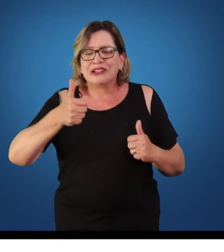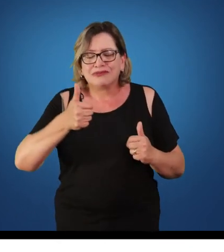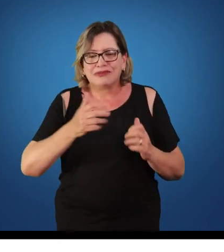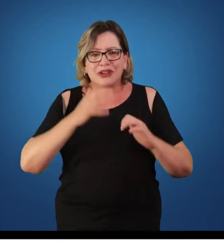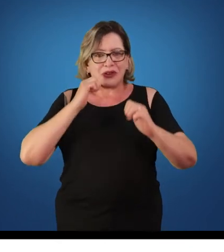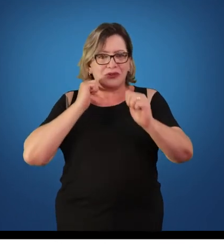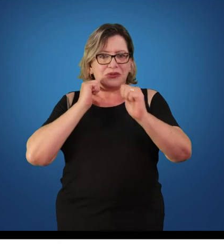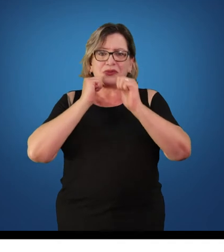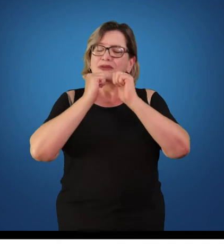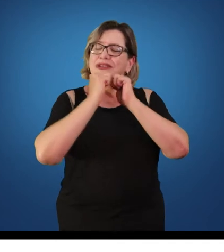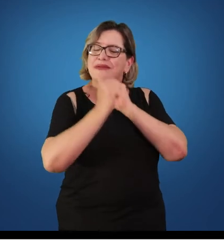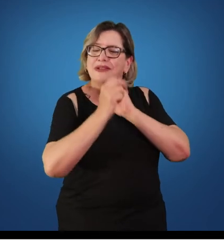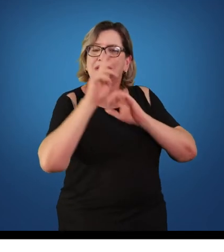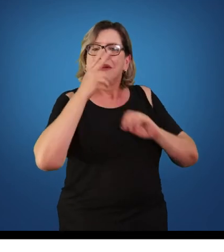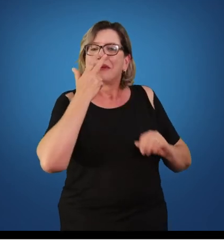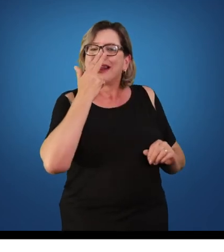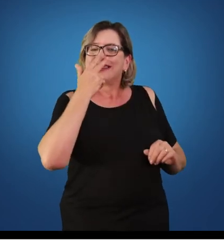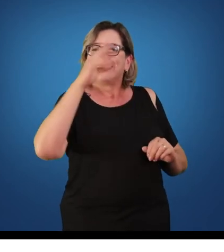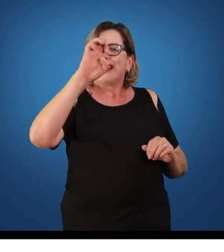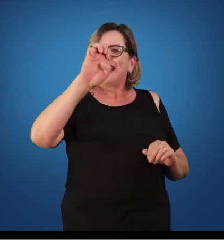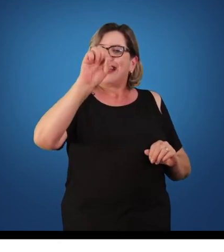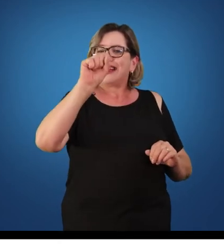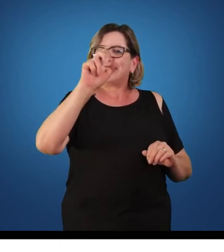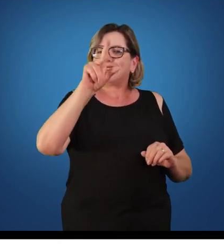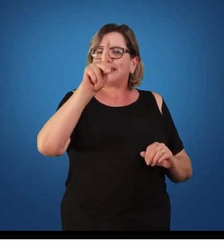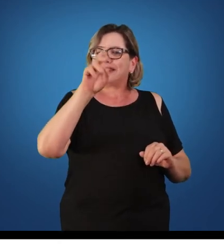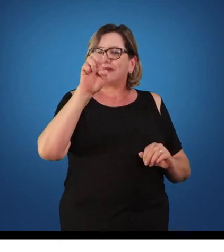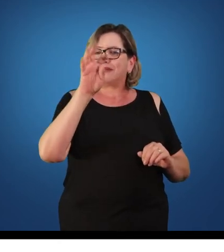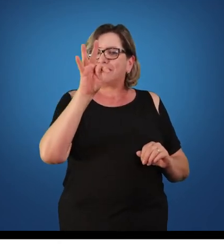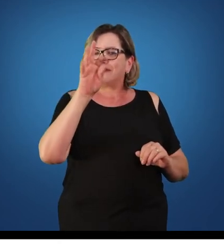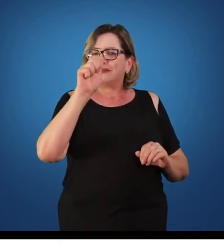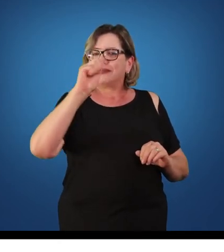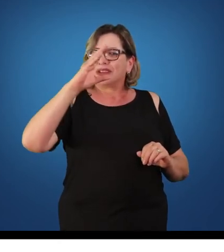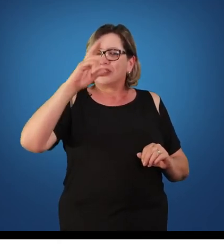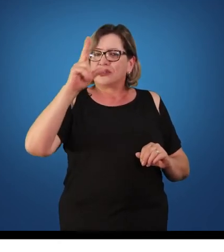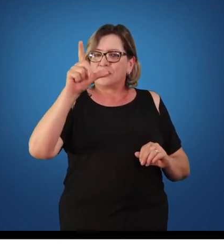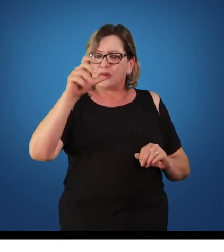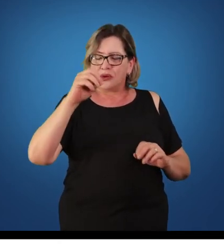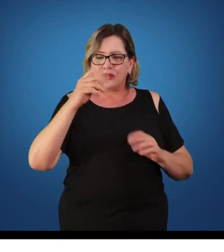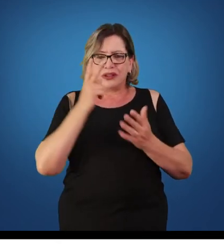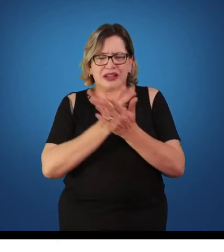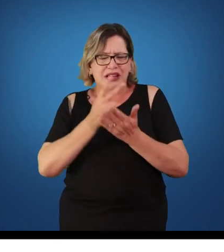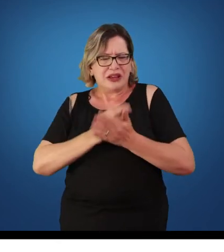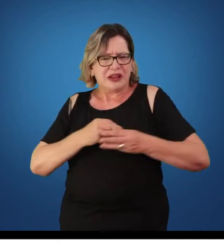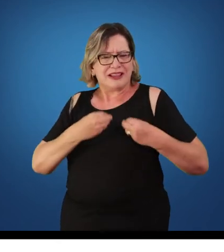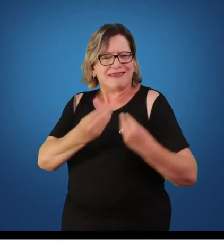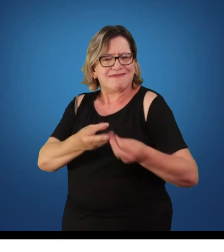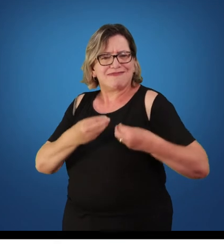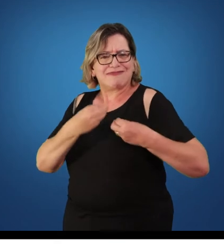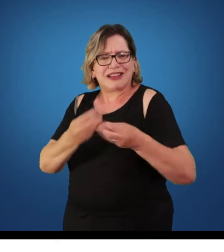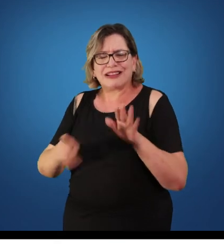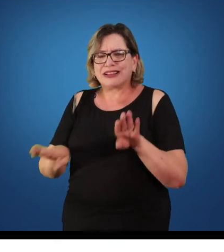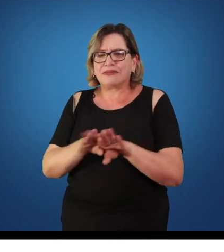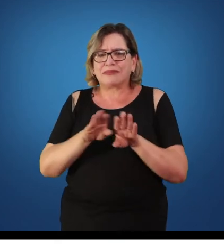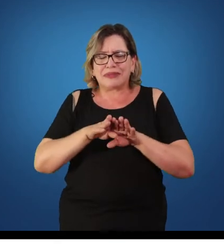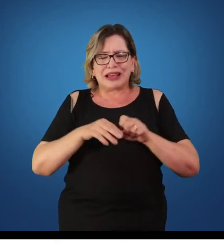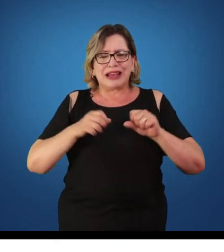esporte espetáculo, são oferecidos em doses exageradas pelos meios de comunicação.